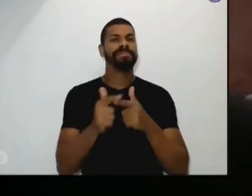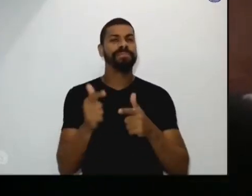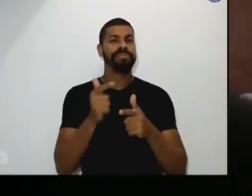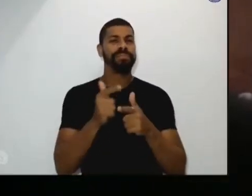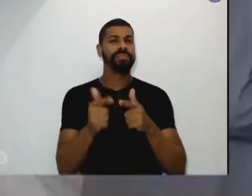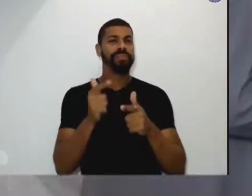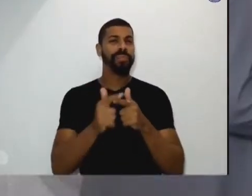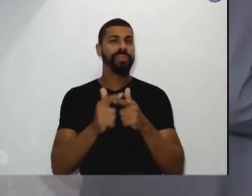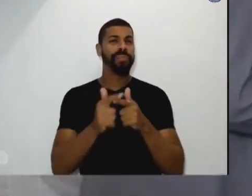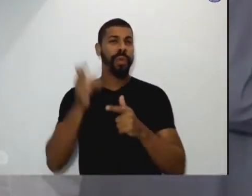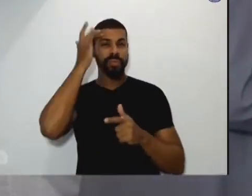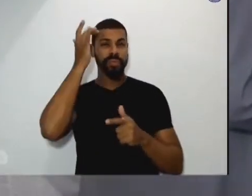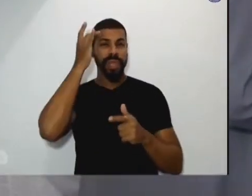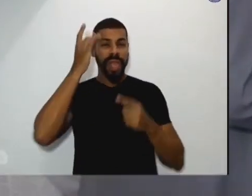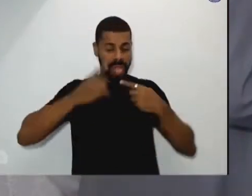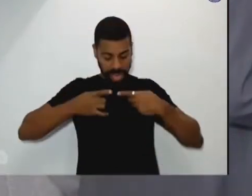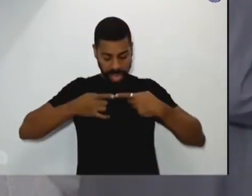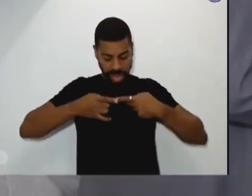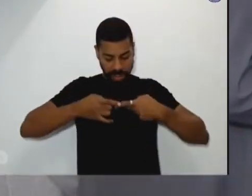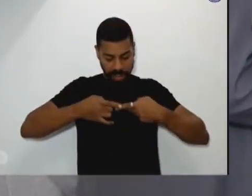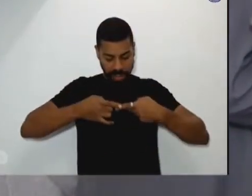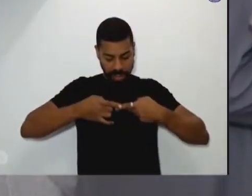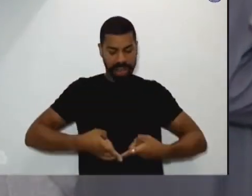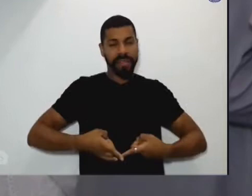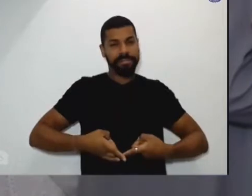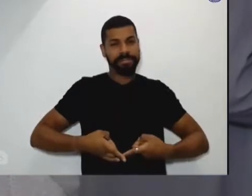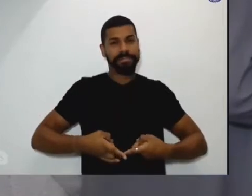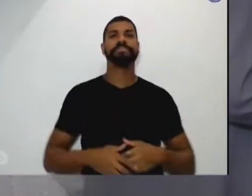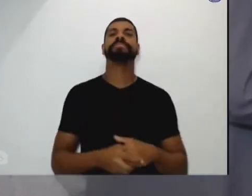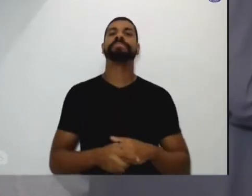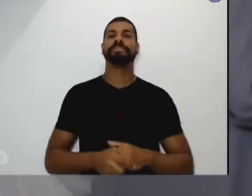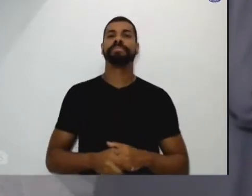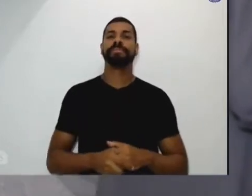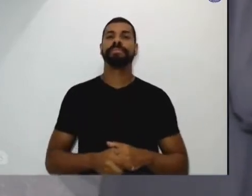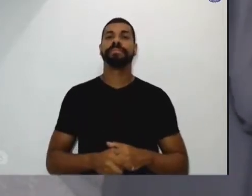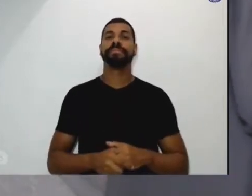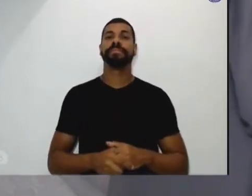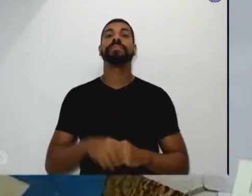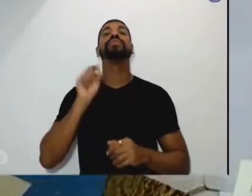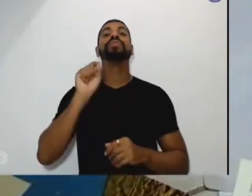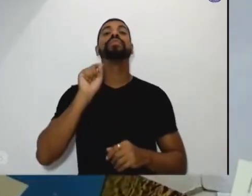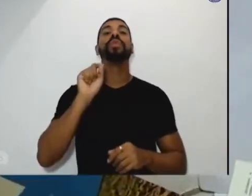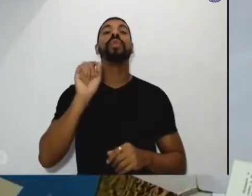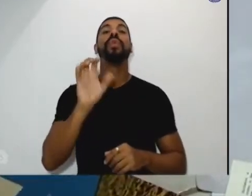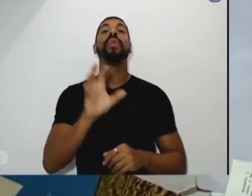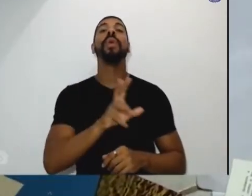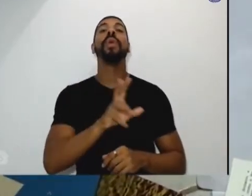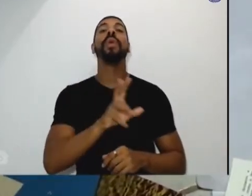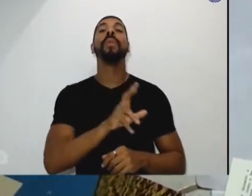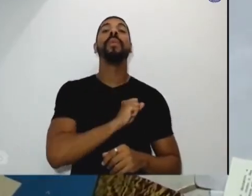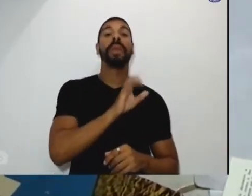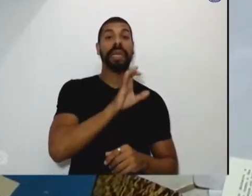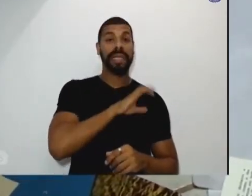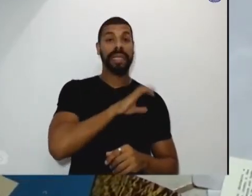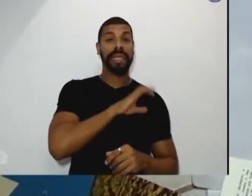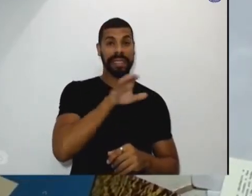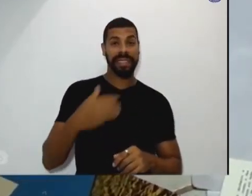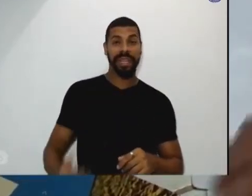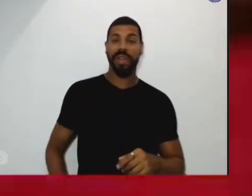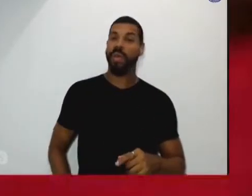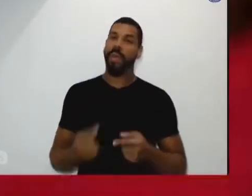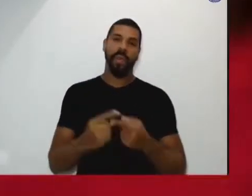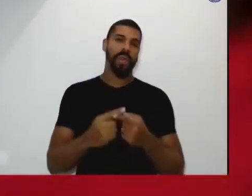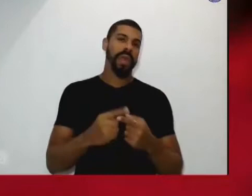a depressão. Santa Dulce dos Pobres aponta a solução no amor a Cristo, pois quem ama não julga, não